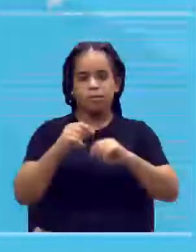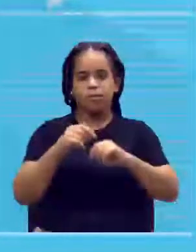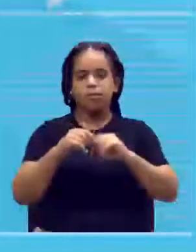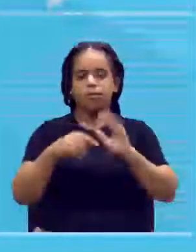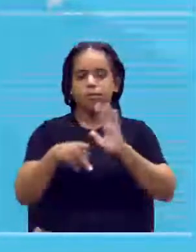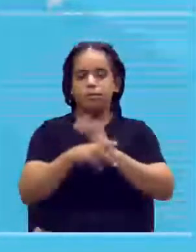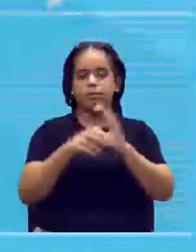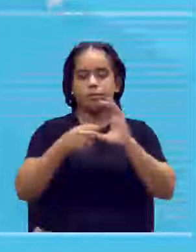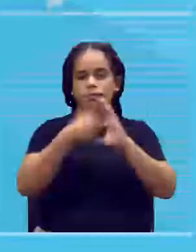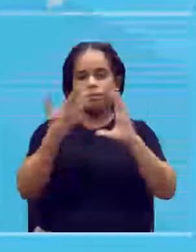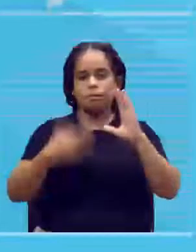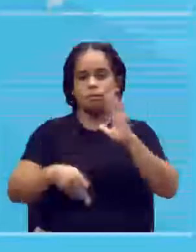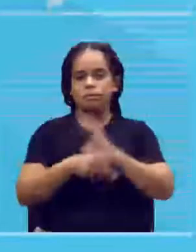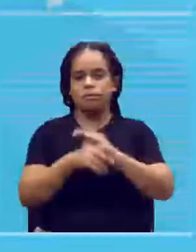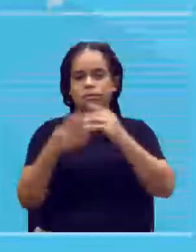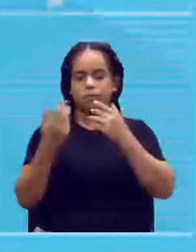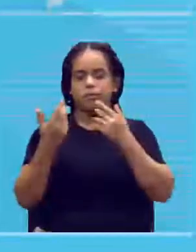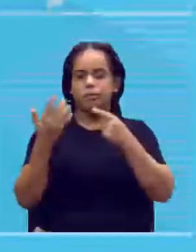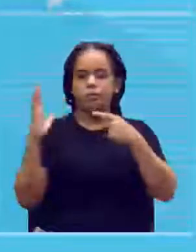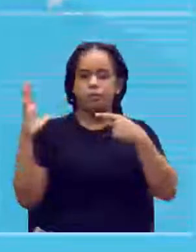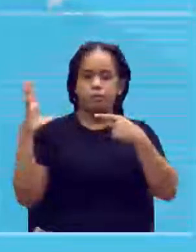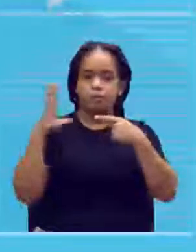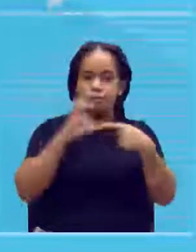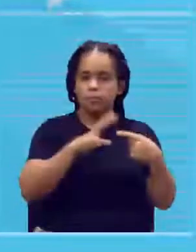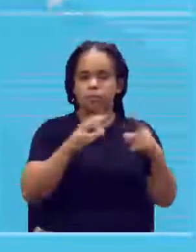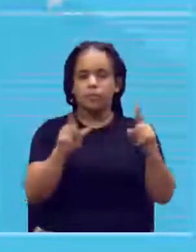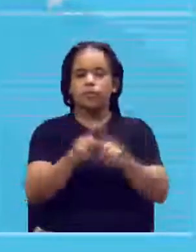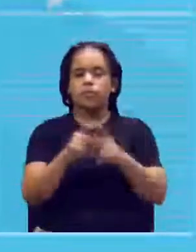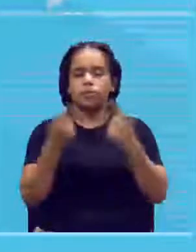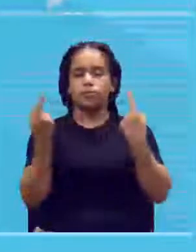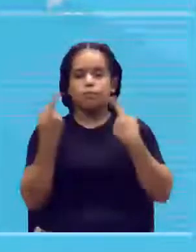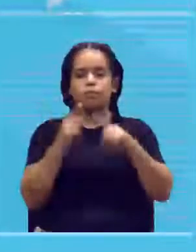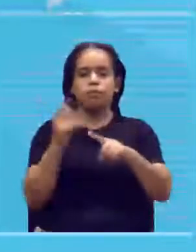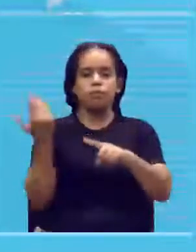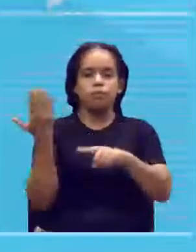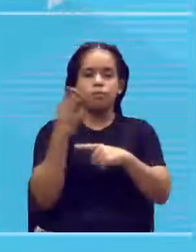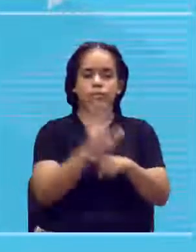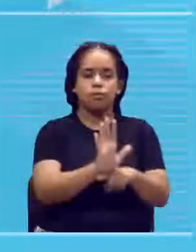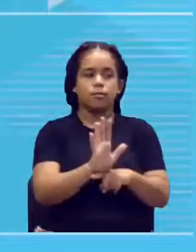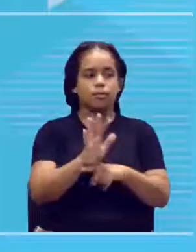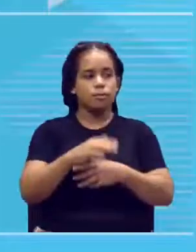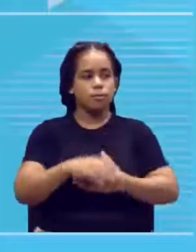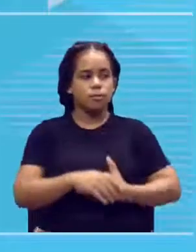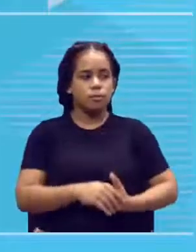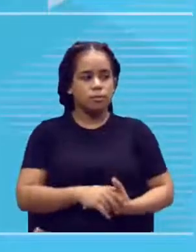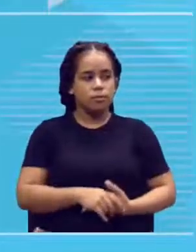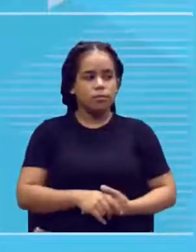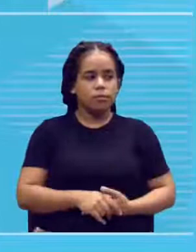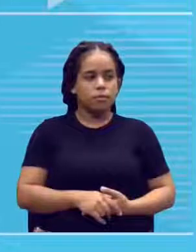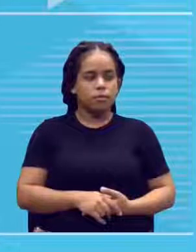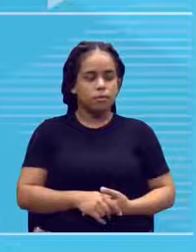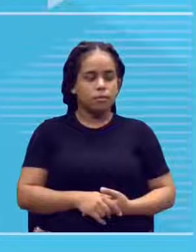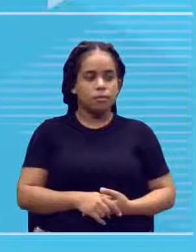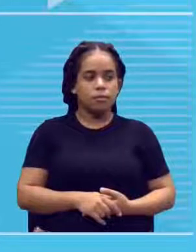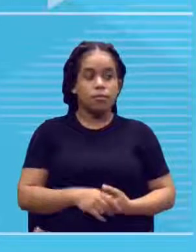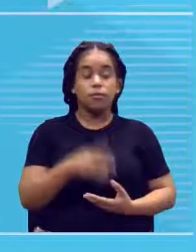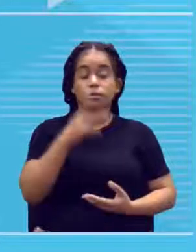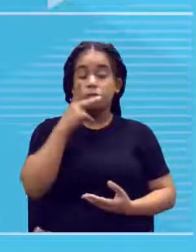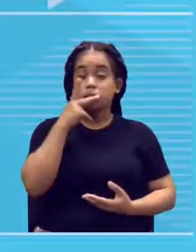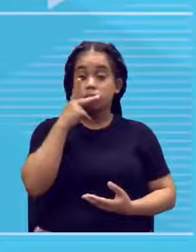recessiva, tá? Pais fenotipicamente iguais. Esse aqui é um ponto legal para vocês